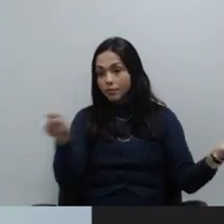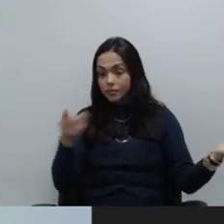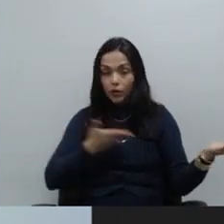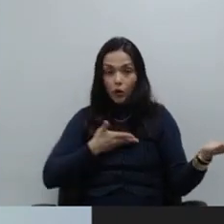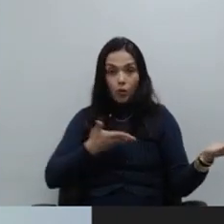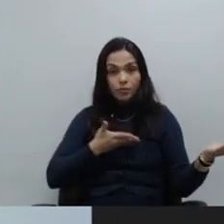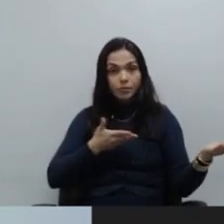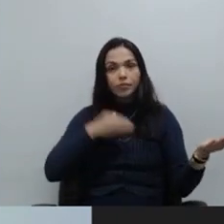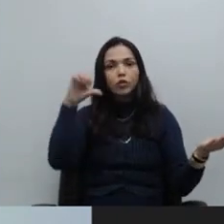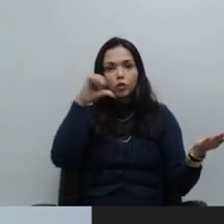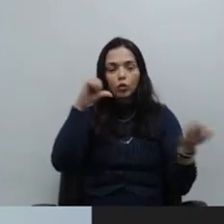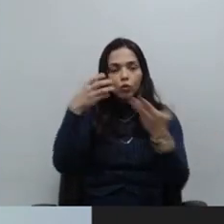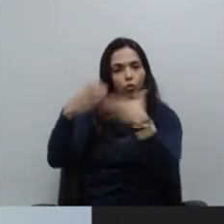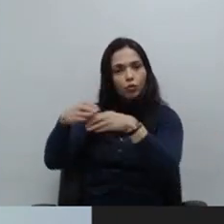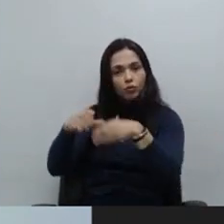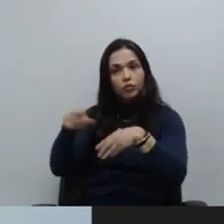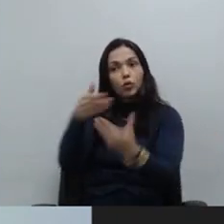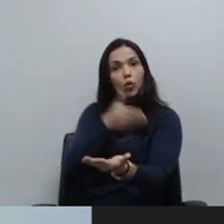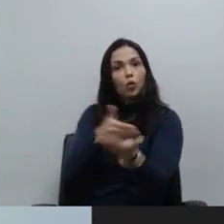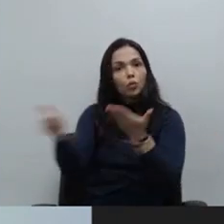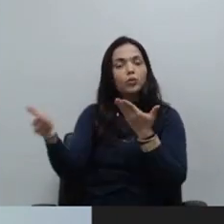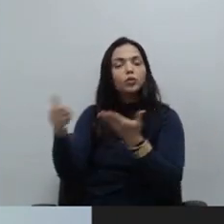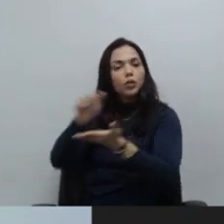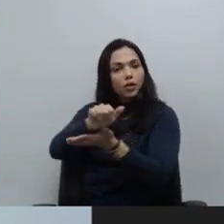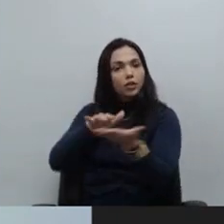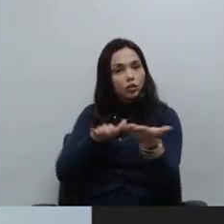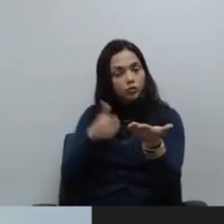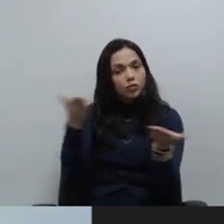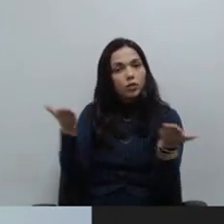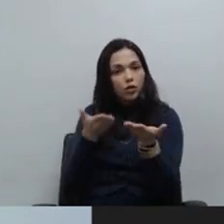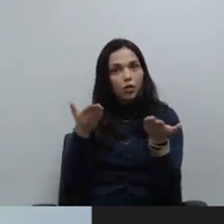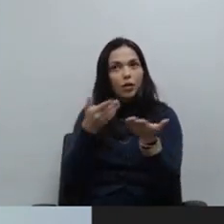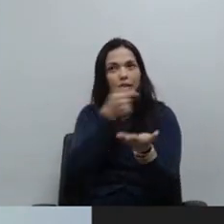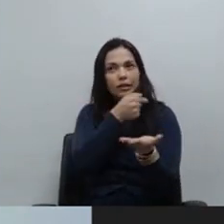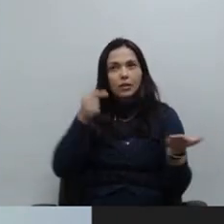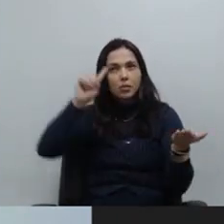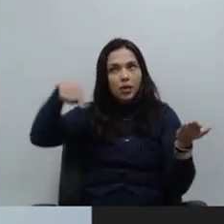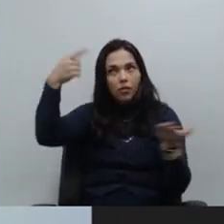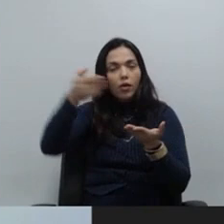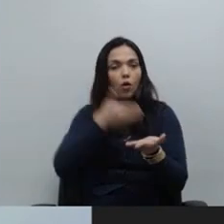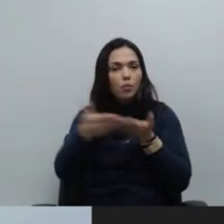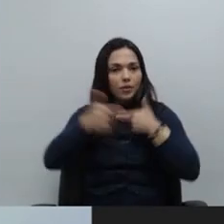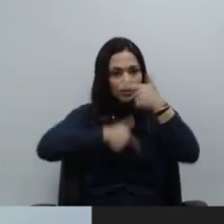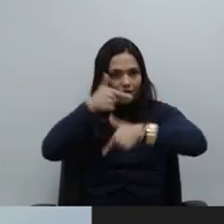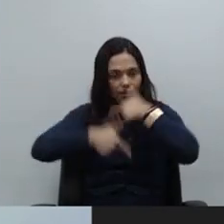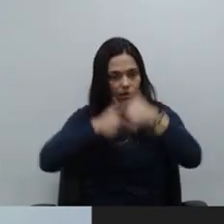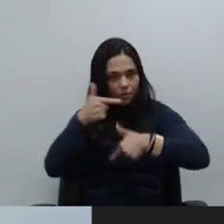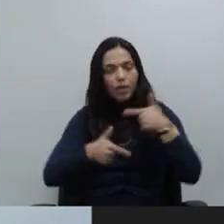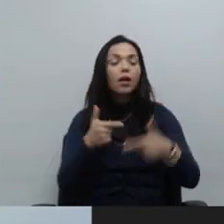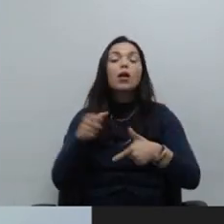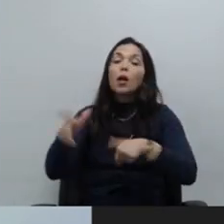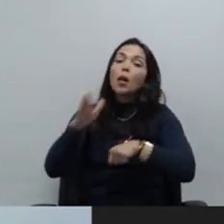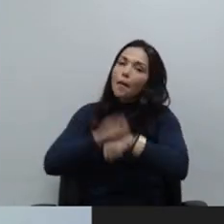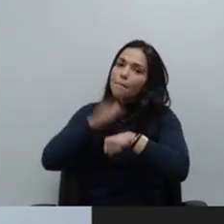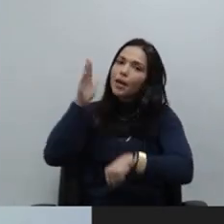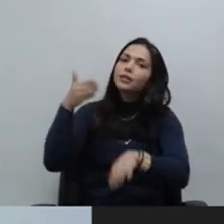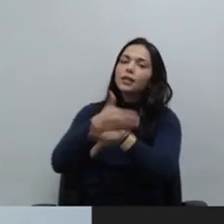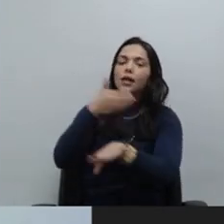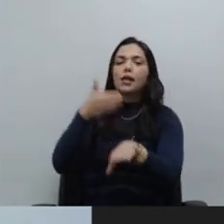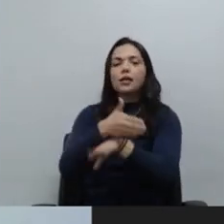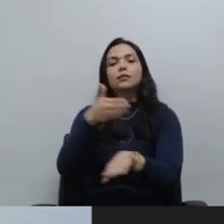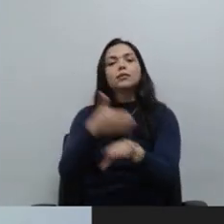que estão iniciando as suas atividades a partir da próxima semana, quanto mais eles puderem ter acesso